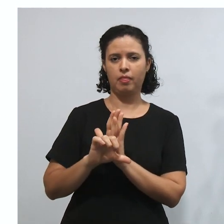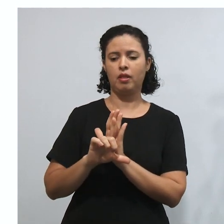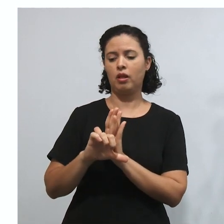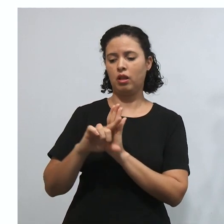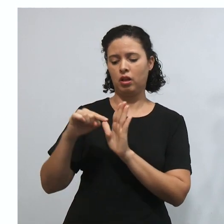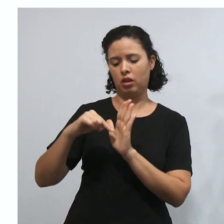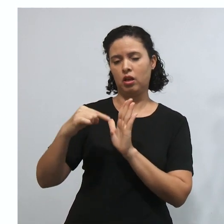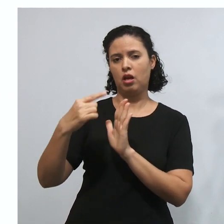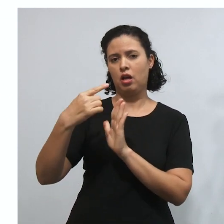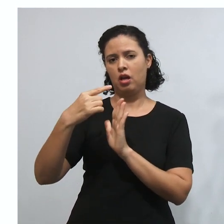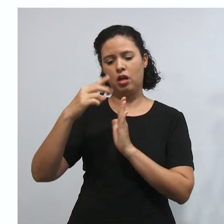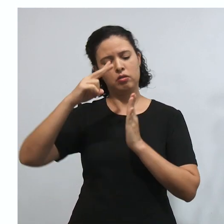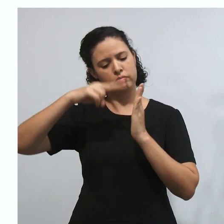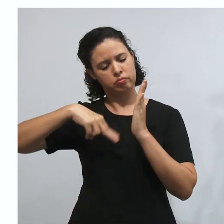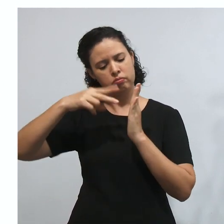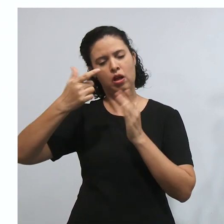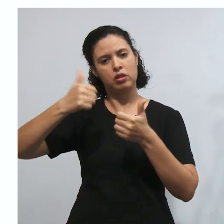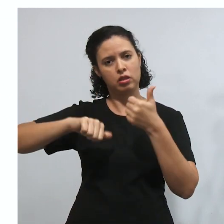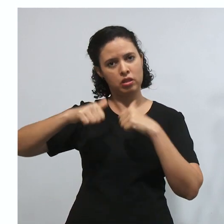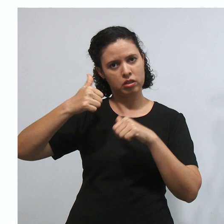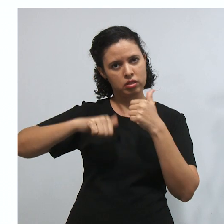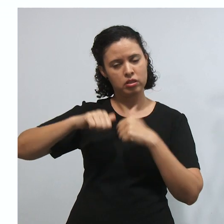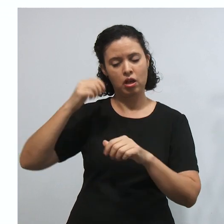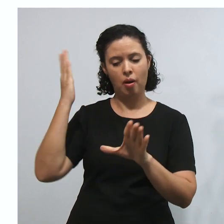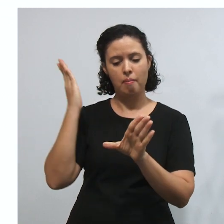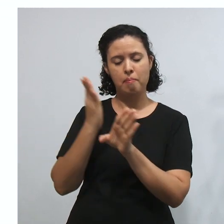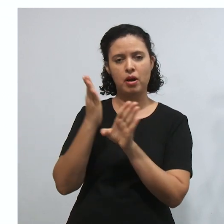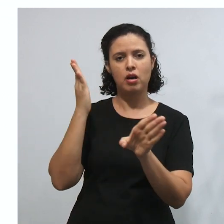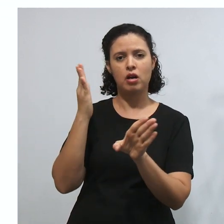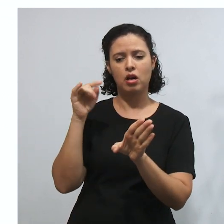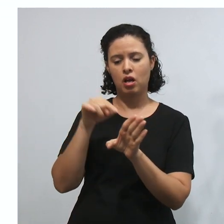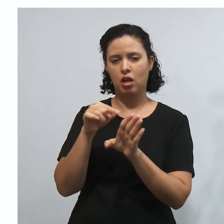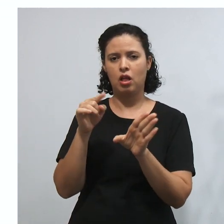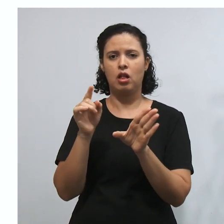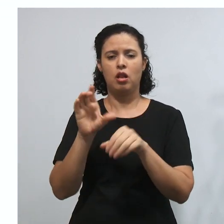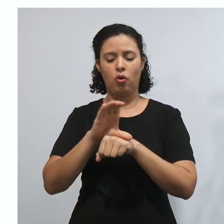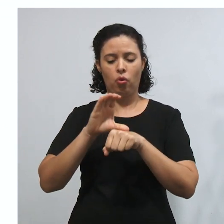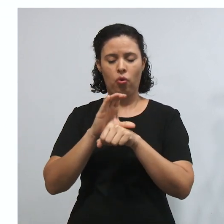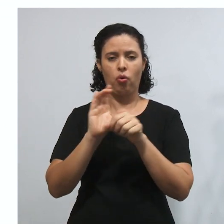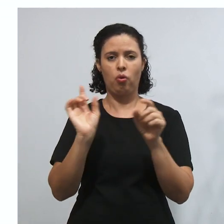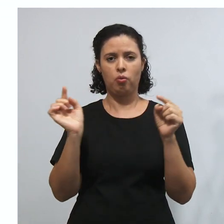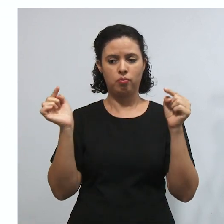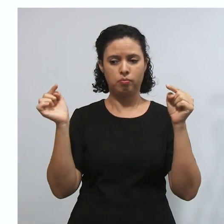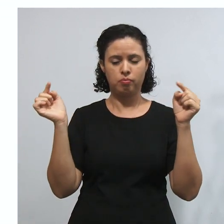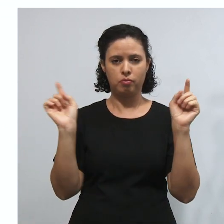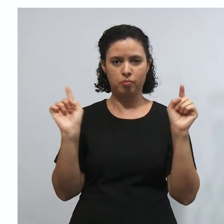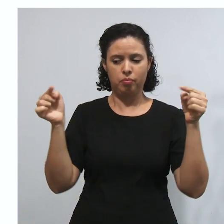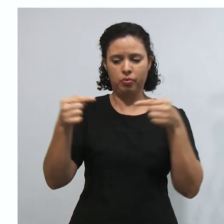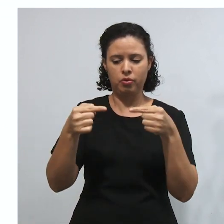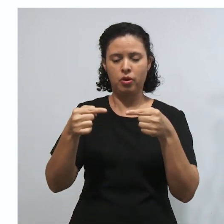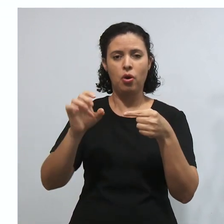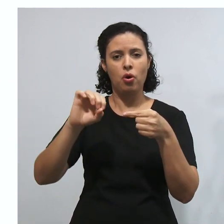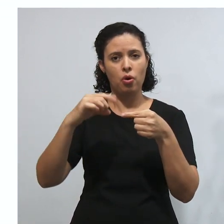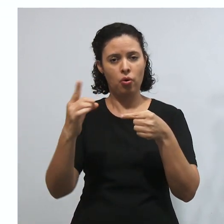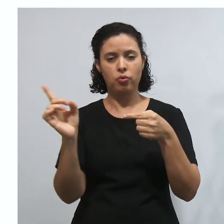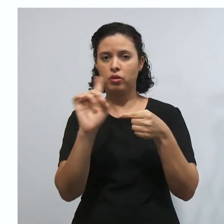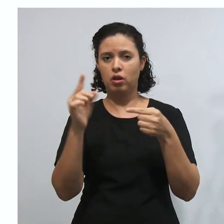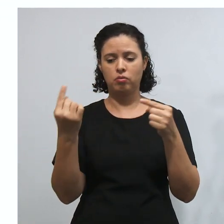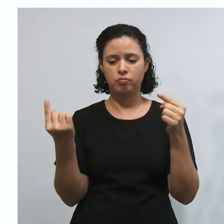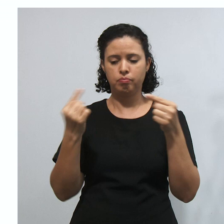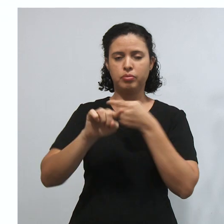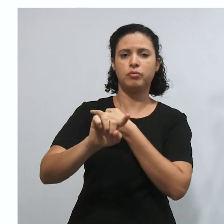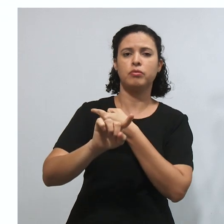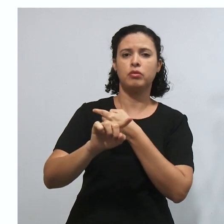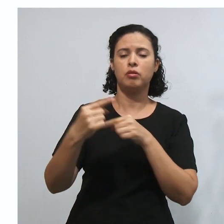analisada pra identificar se ela é constitucional ou não, porque isso aqui vai interferir